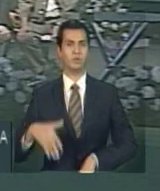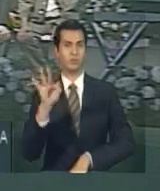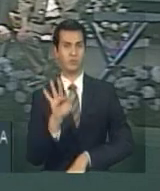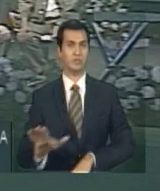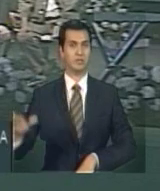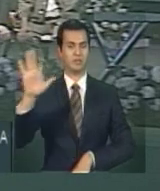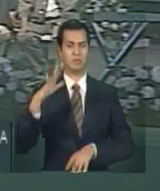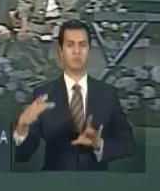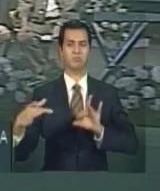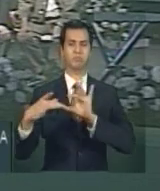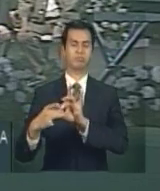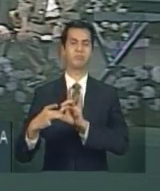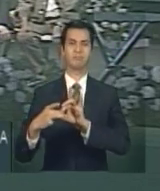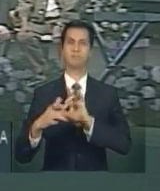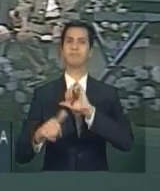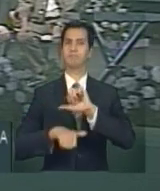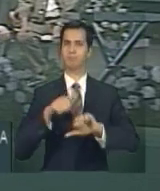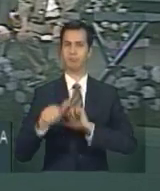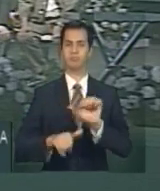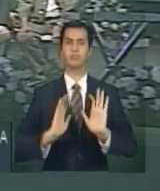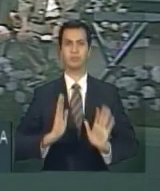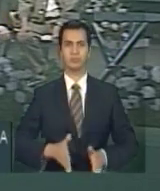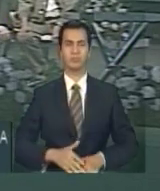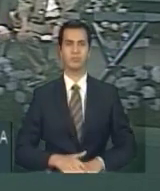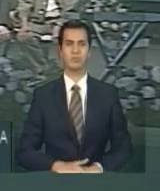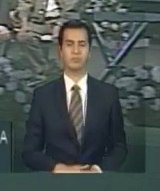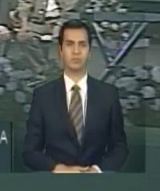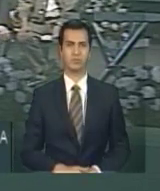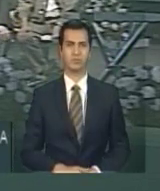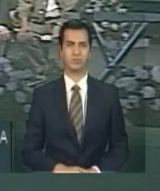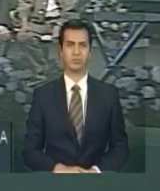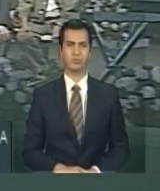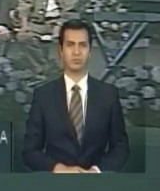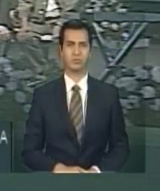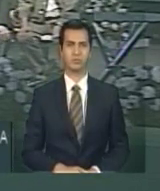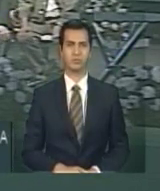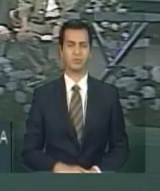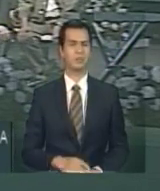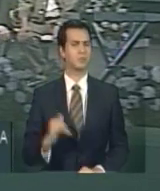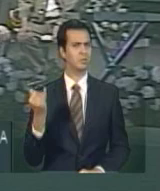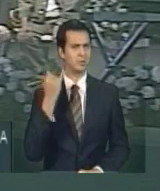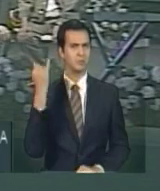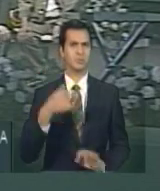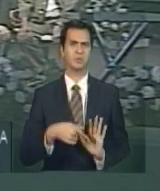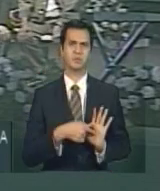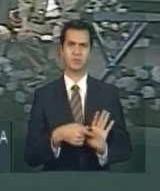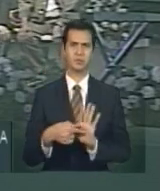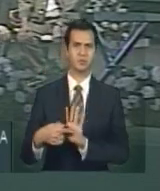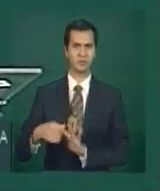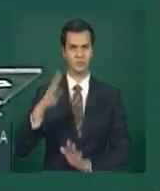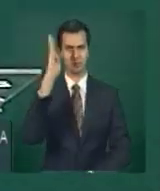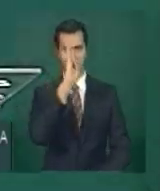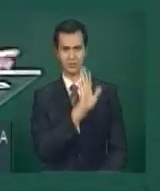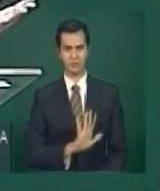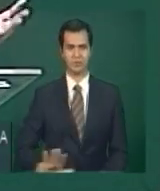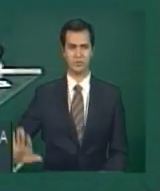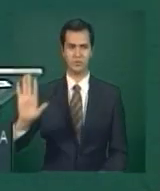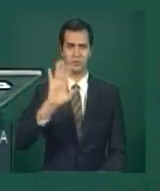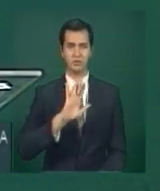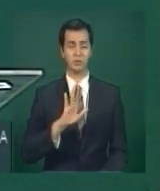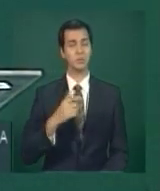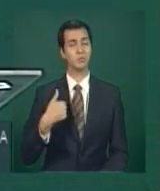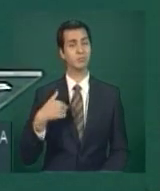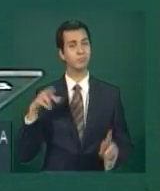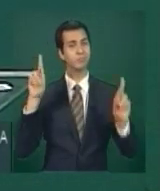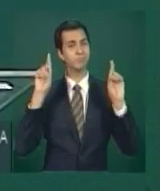União, e isso foi muito importante para o Brasil. Espero também que tenha